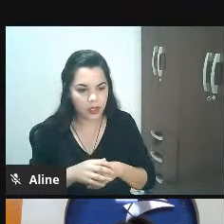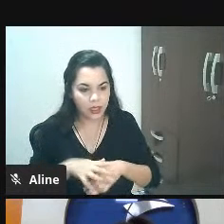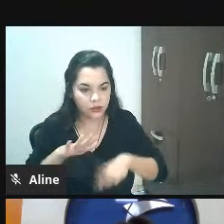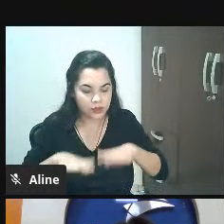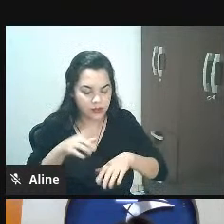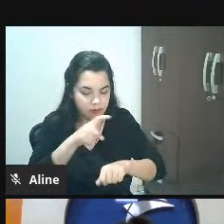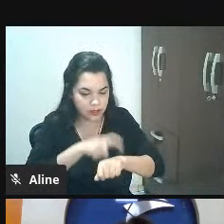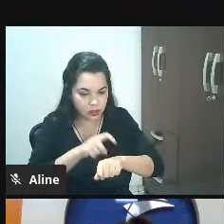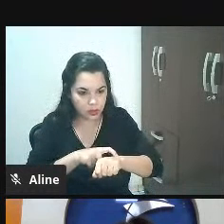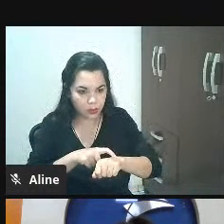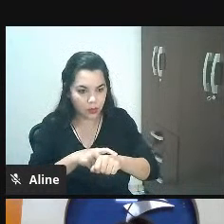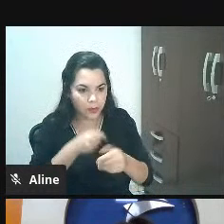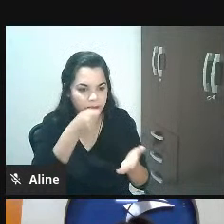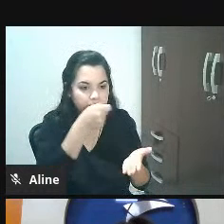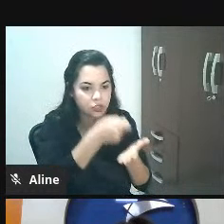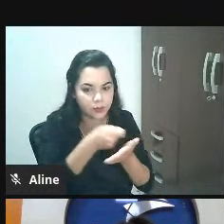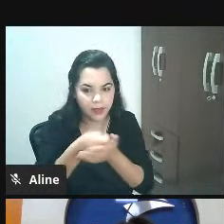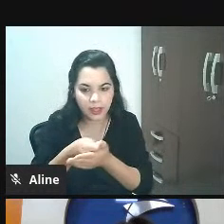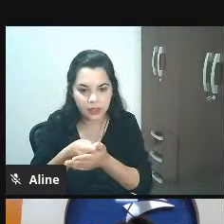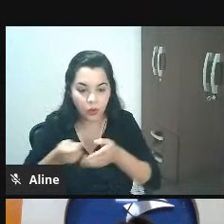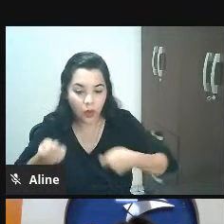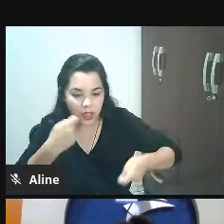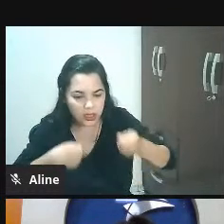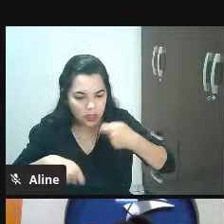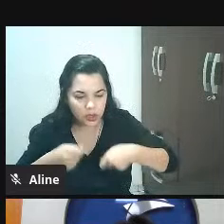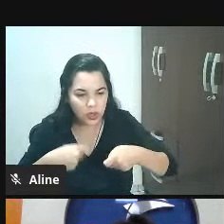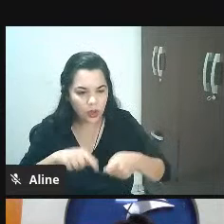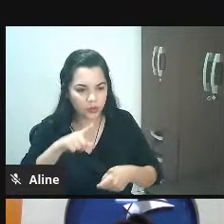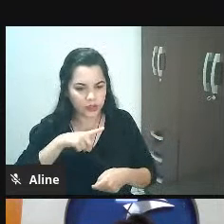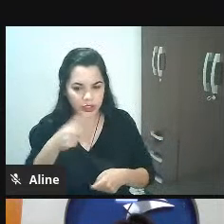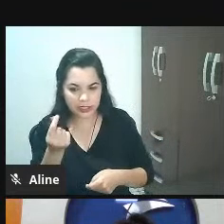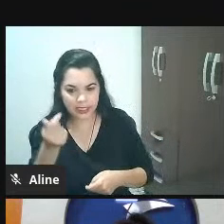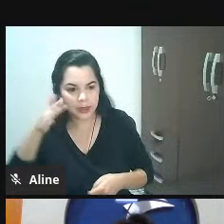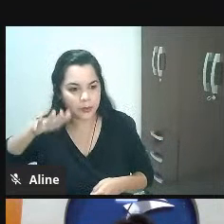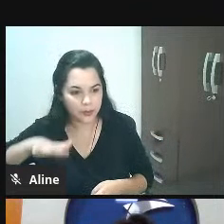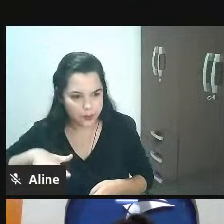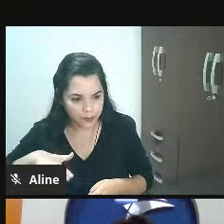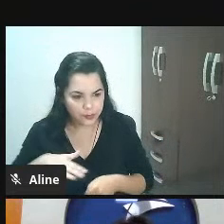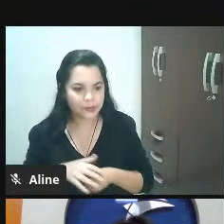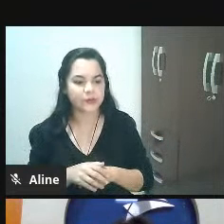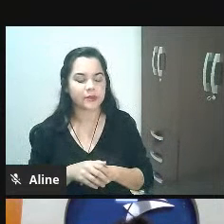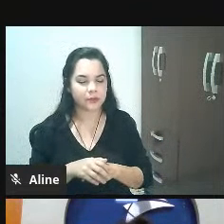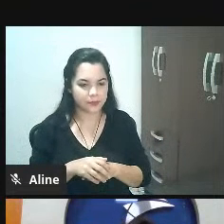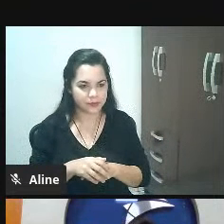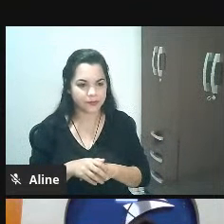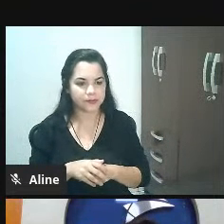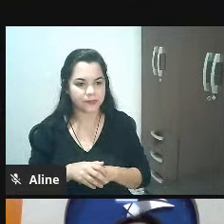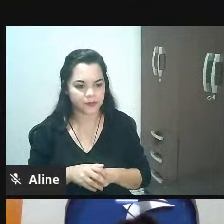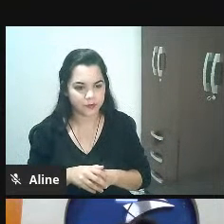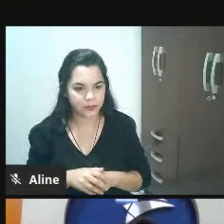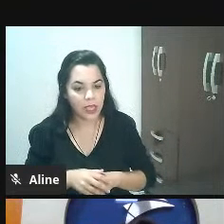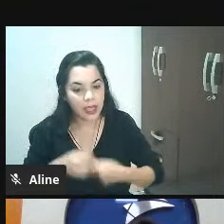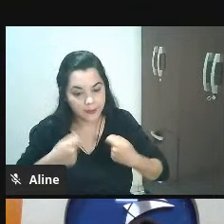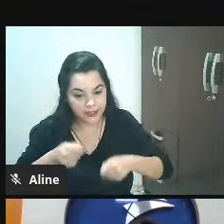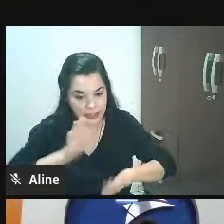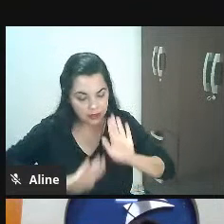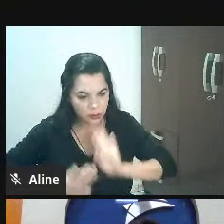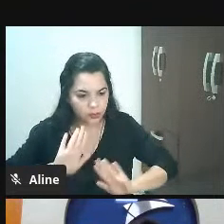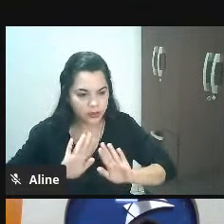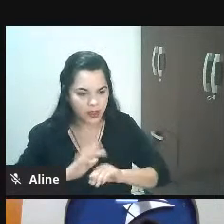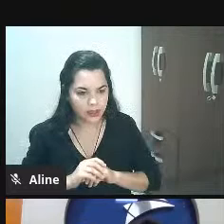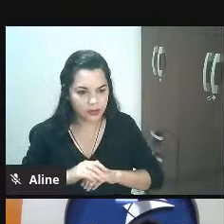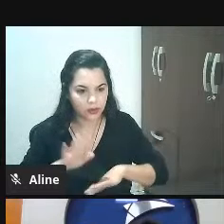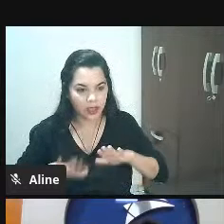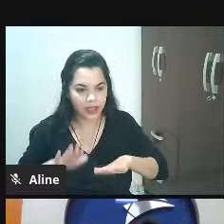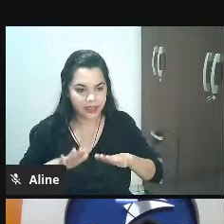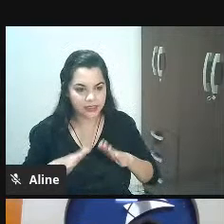quer dizer a loja toda está em promoção cuidado com isso porque aquele negócio lembra sempre o seguinte desconto